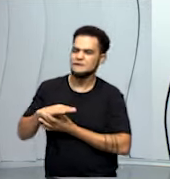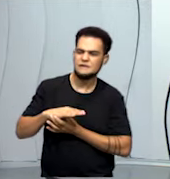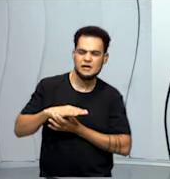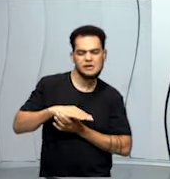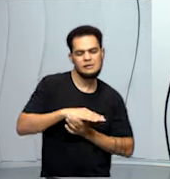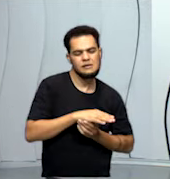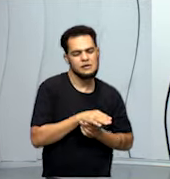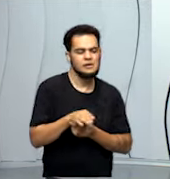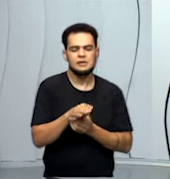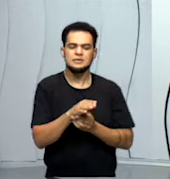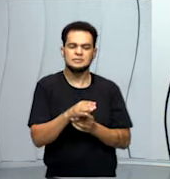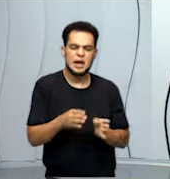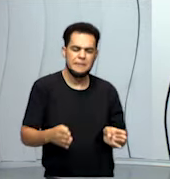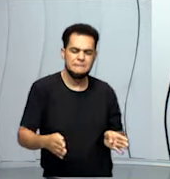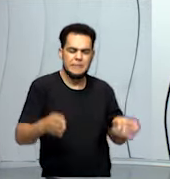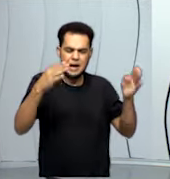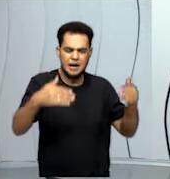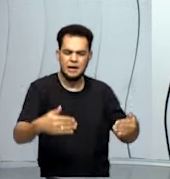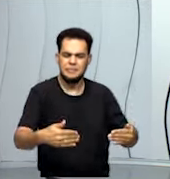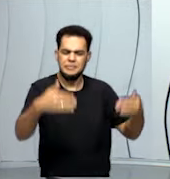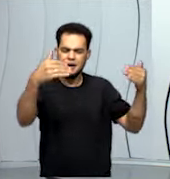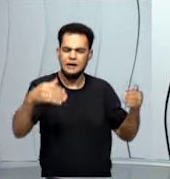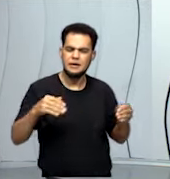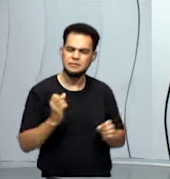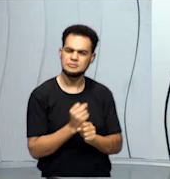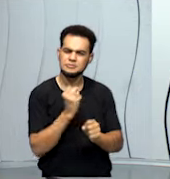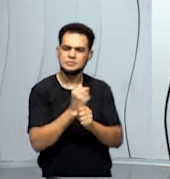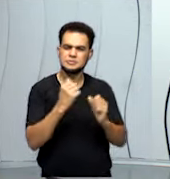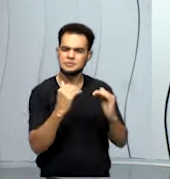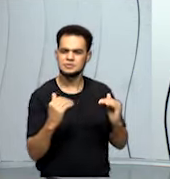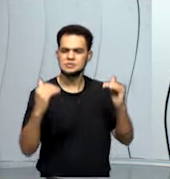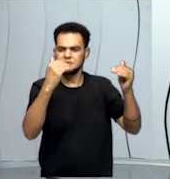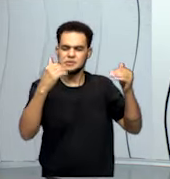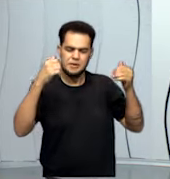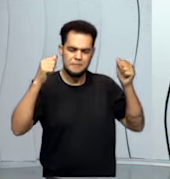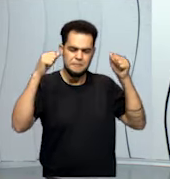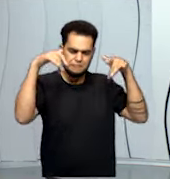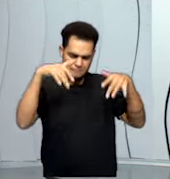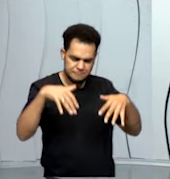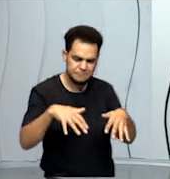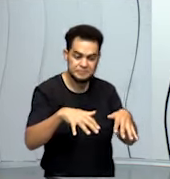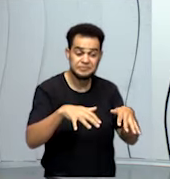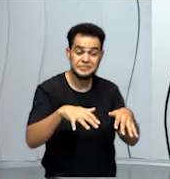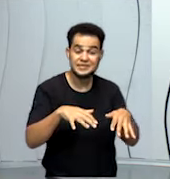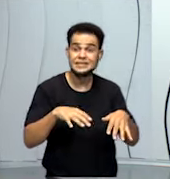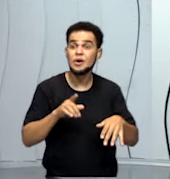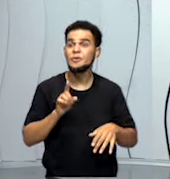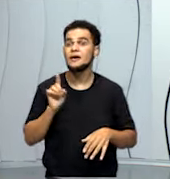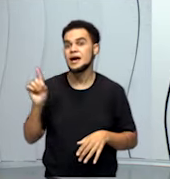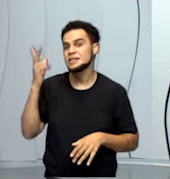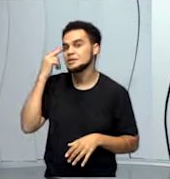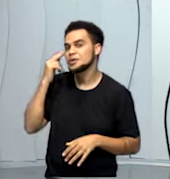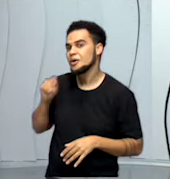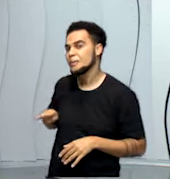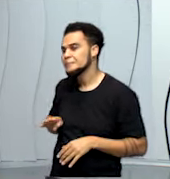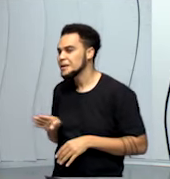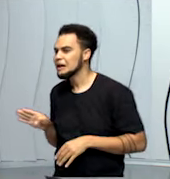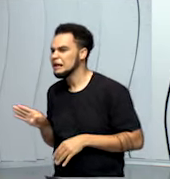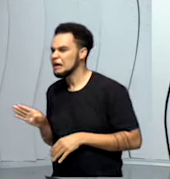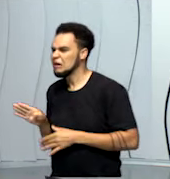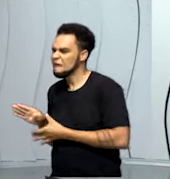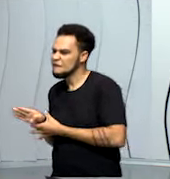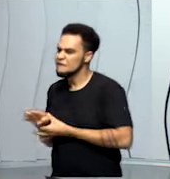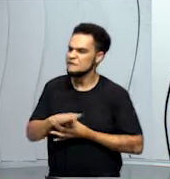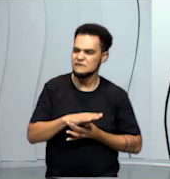água, as hidrelétricas sempre têm uma represa, um nível acima, então, quando nós fazemos isso, nós estamos